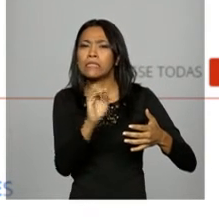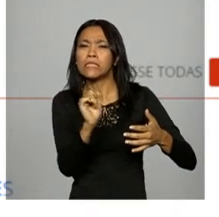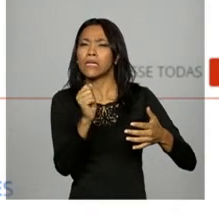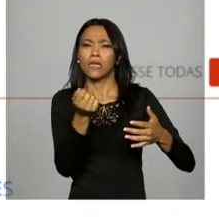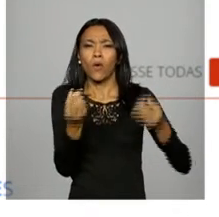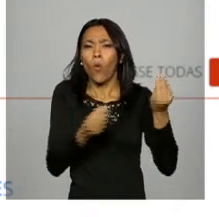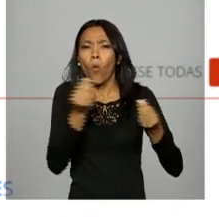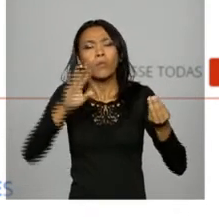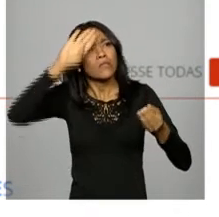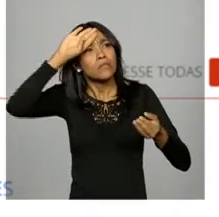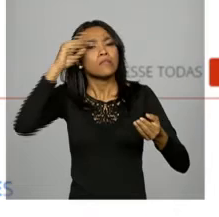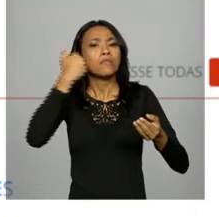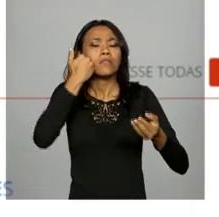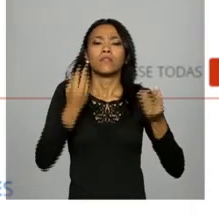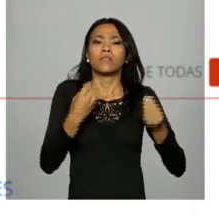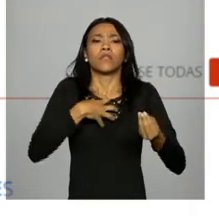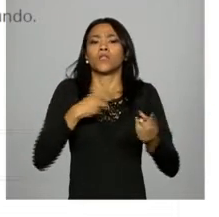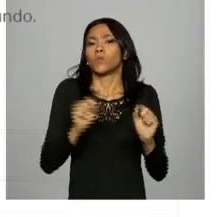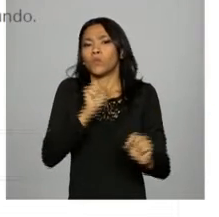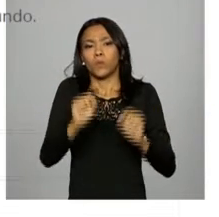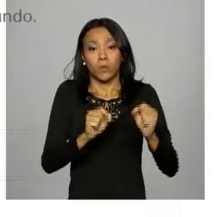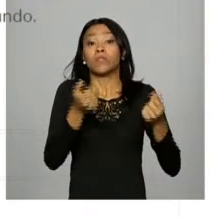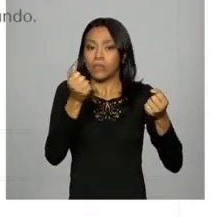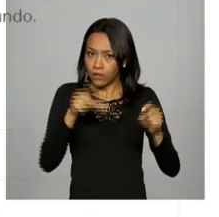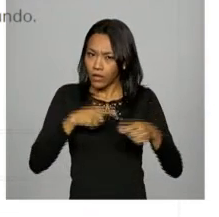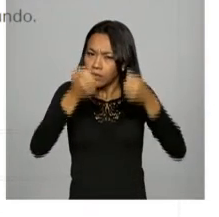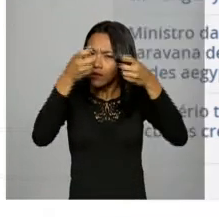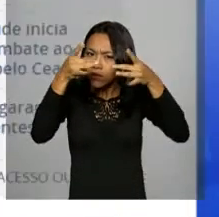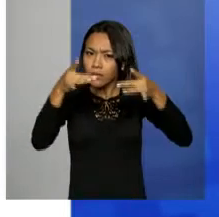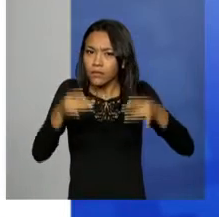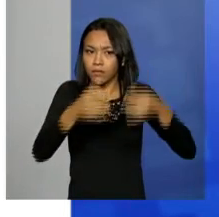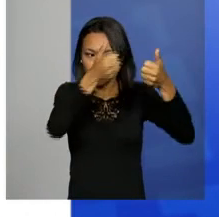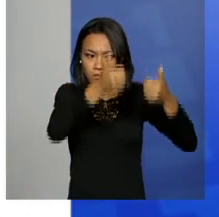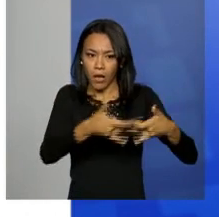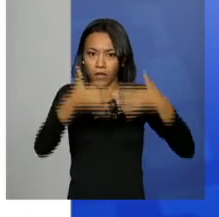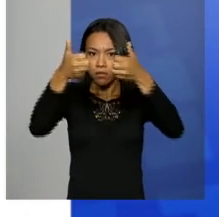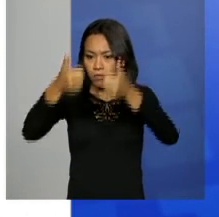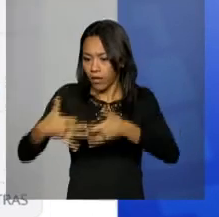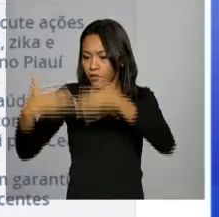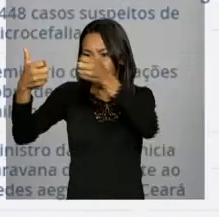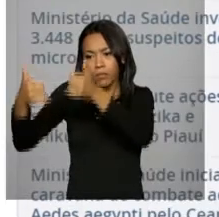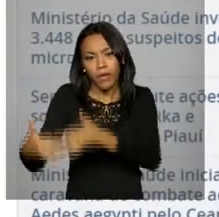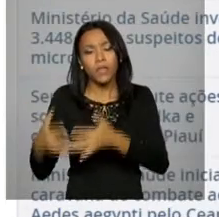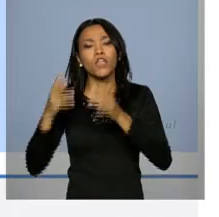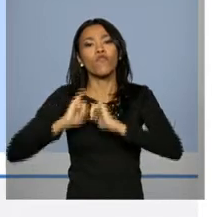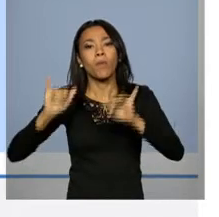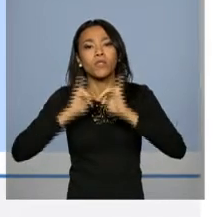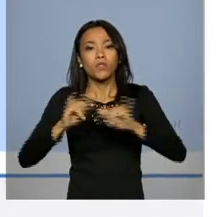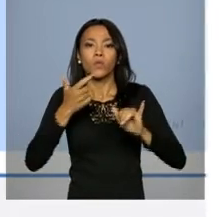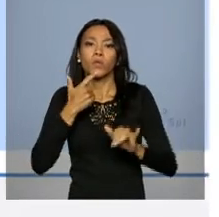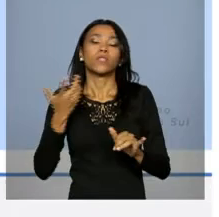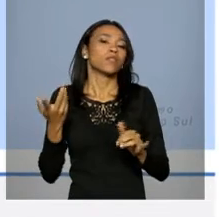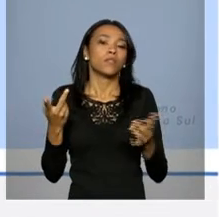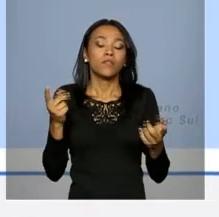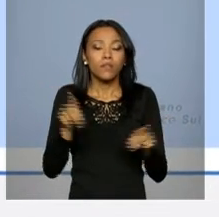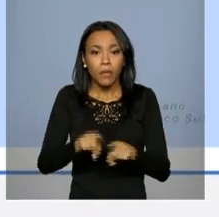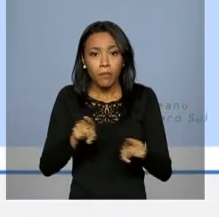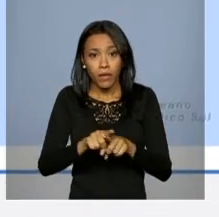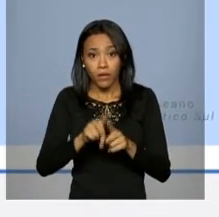e as formas de prevenção. É possível ainda tirar dúvidas e acessar as notícias mais recentes, os boletins